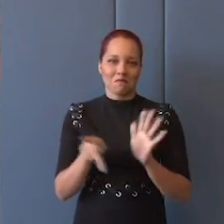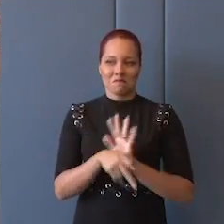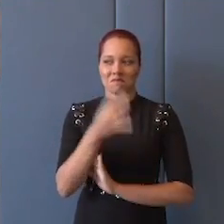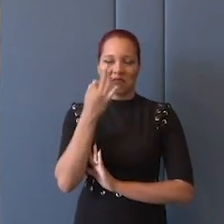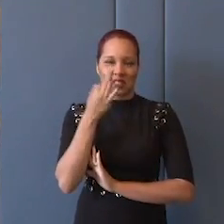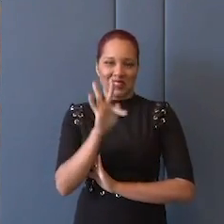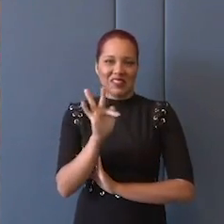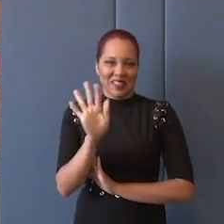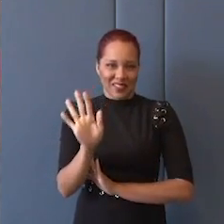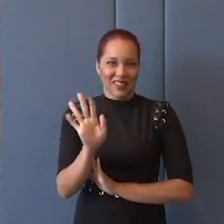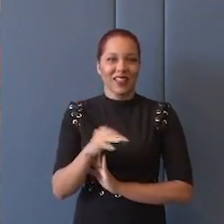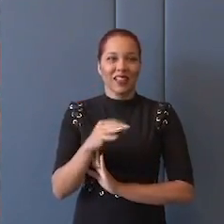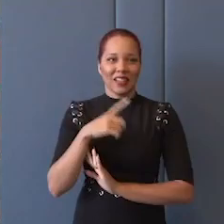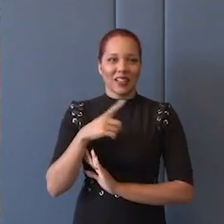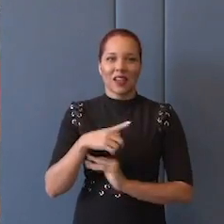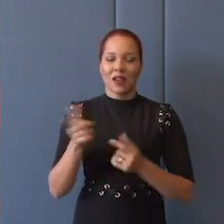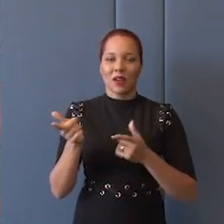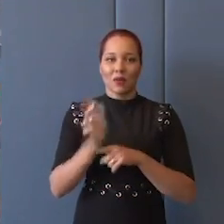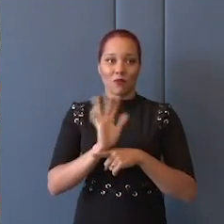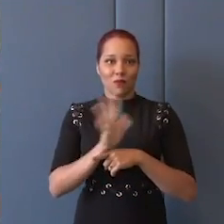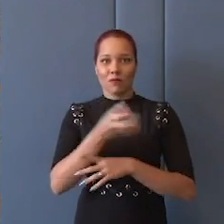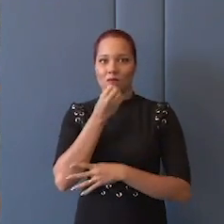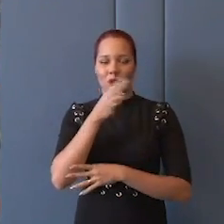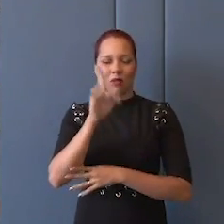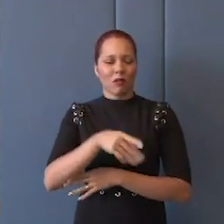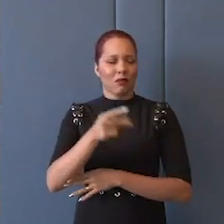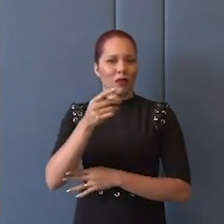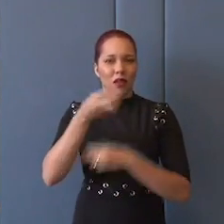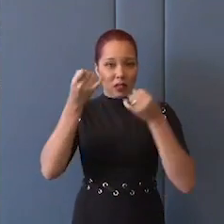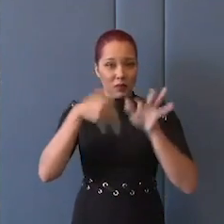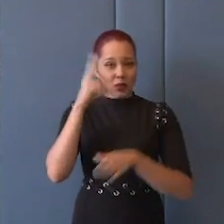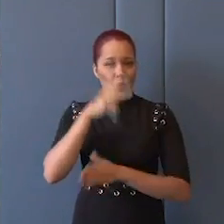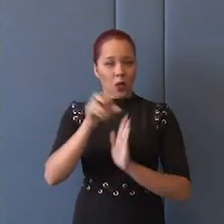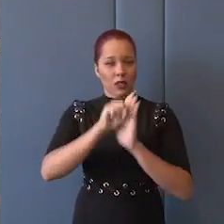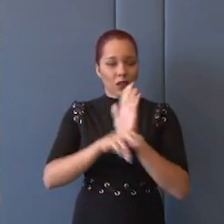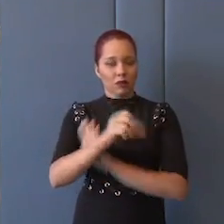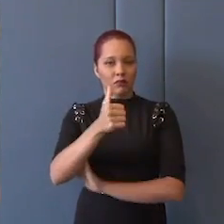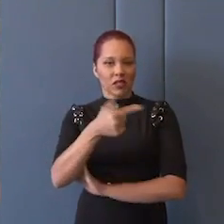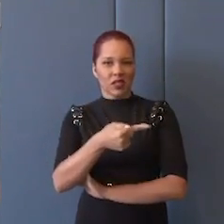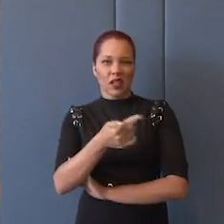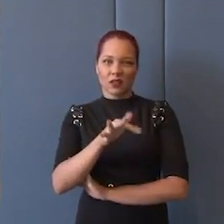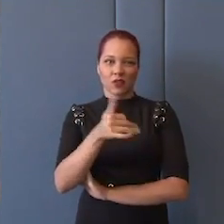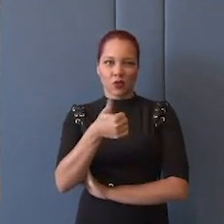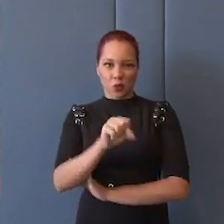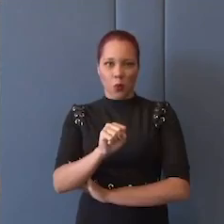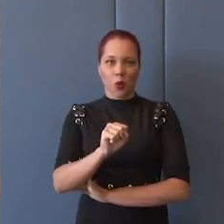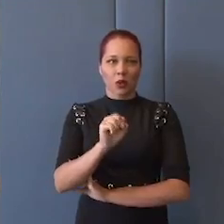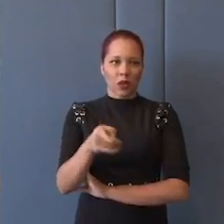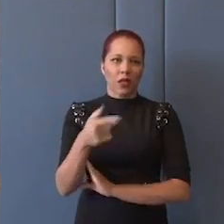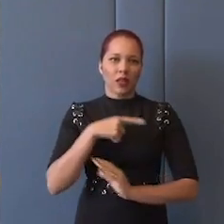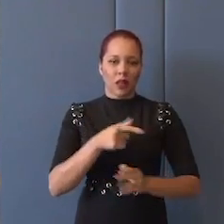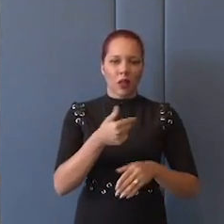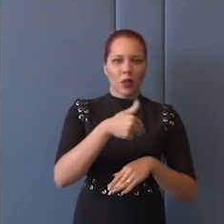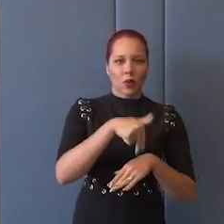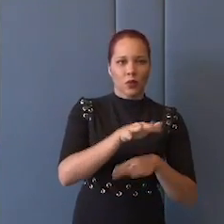enfim, homem do povo lá na França, no século XVII, XVIII, eu acho, que fica amigo de um nobre e tal,